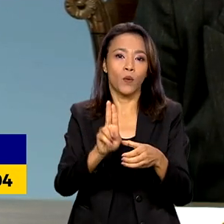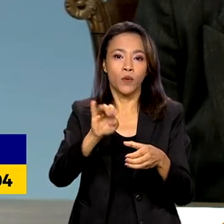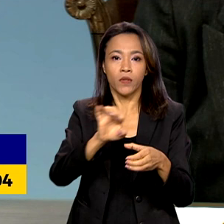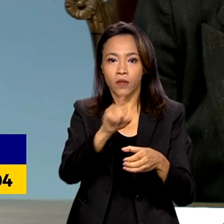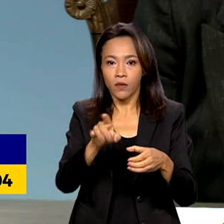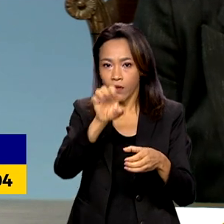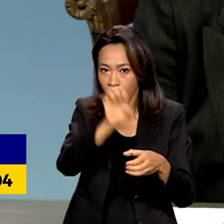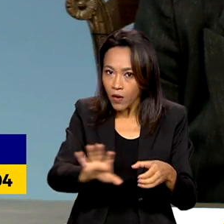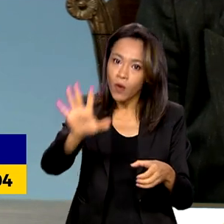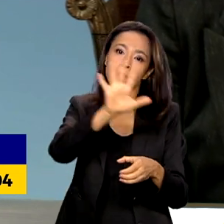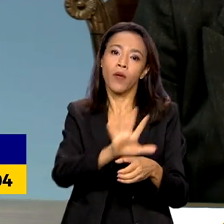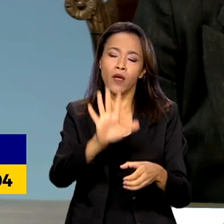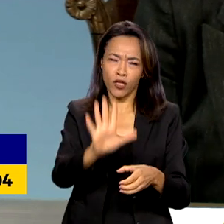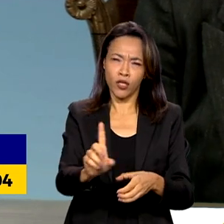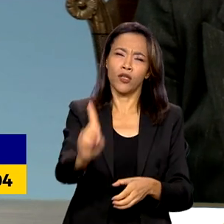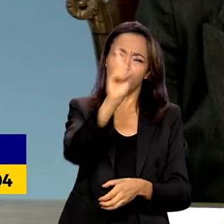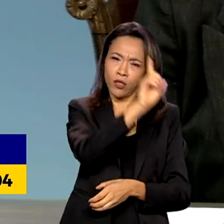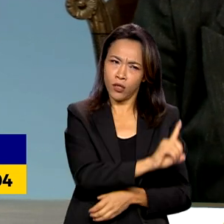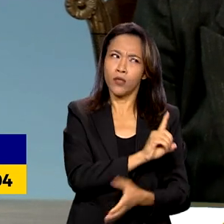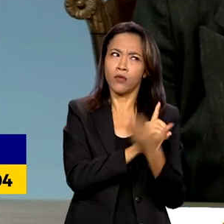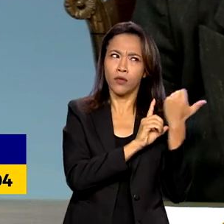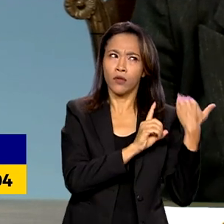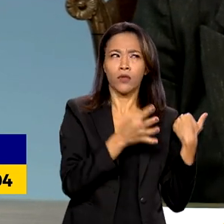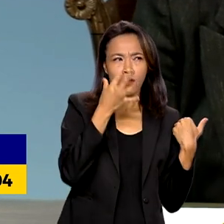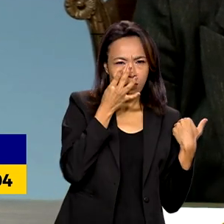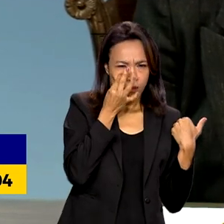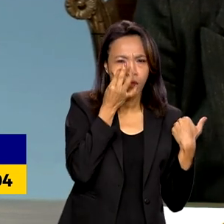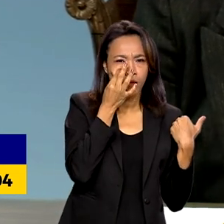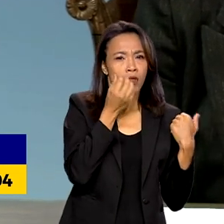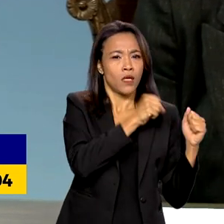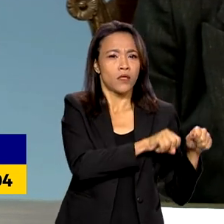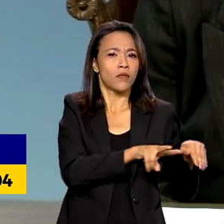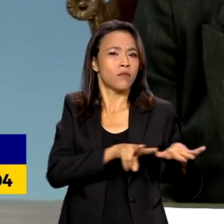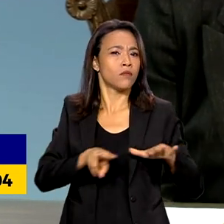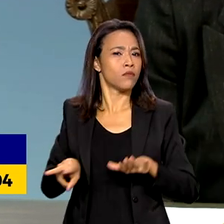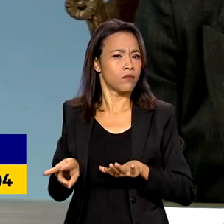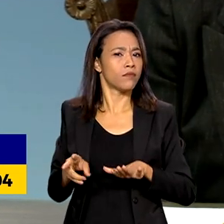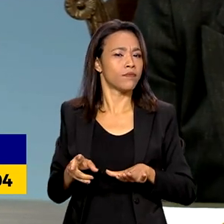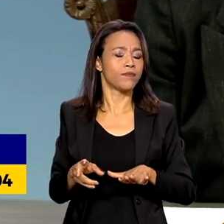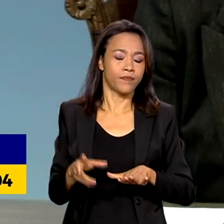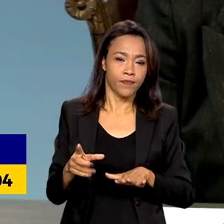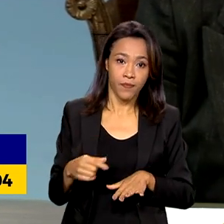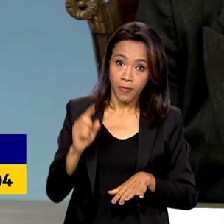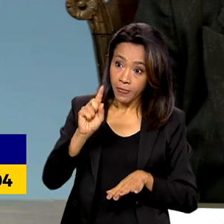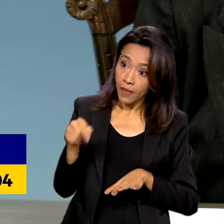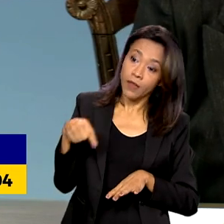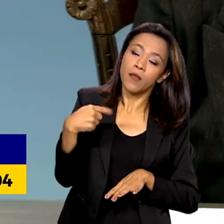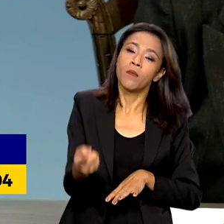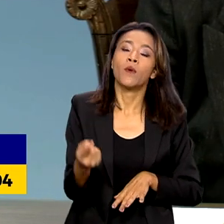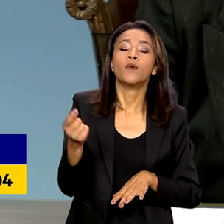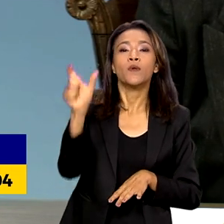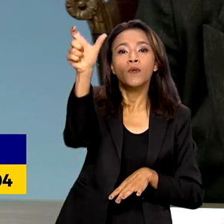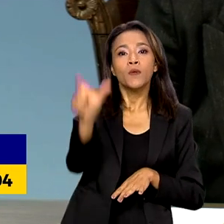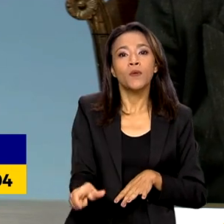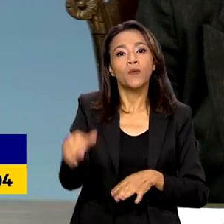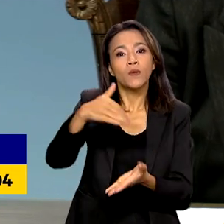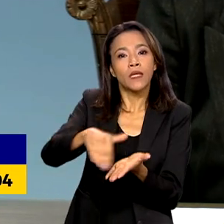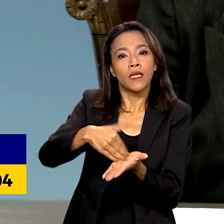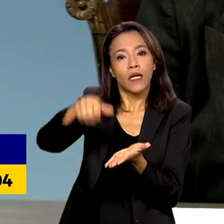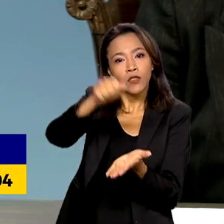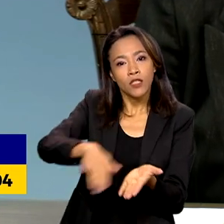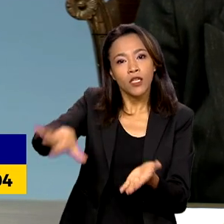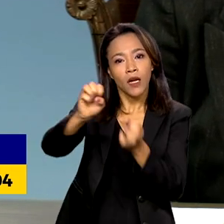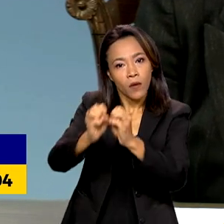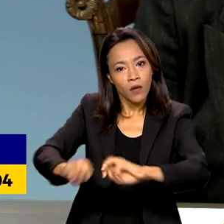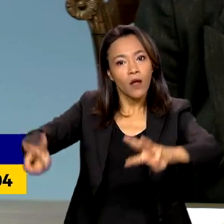der Leyen, que esteve aqui no Brasil na semana passada, o secretário-geral das Nações Unidas vai estar,